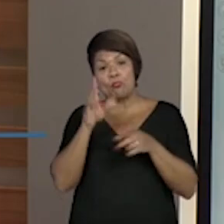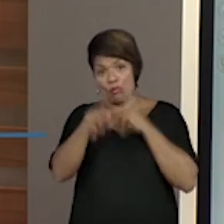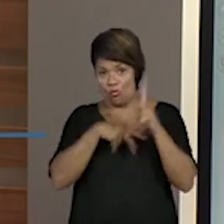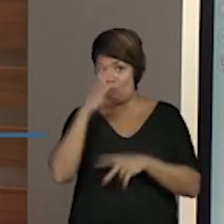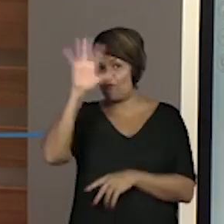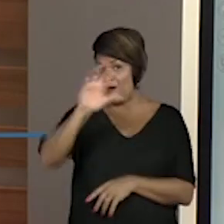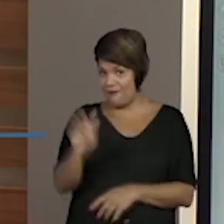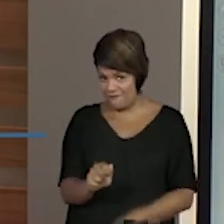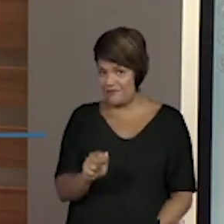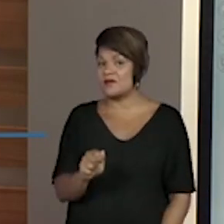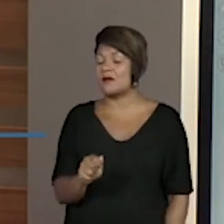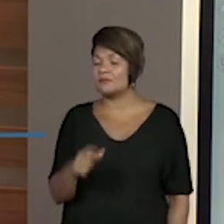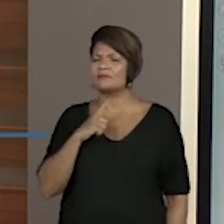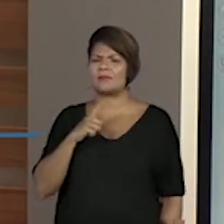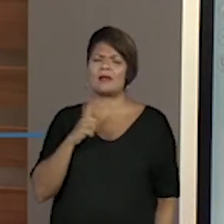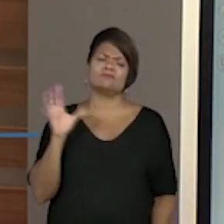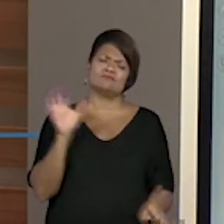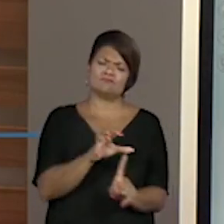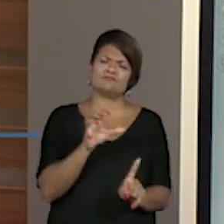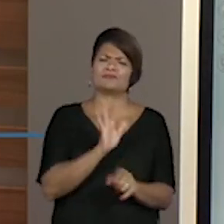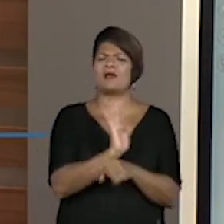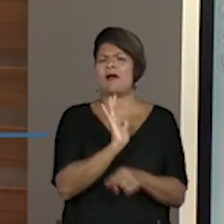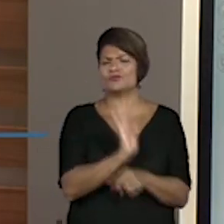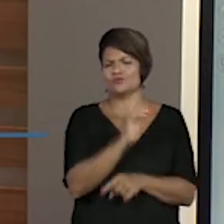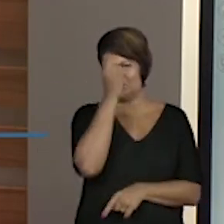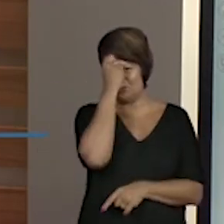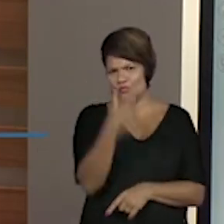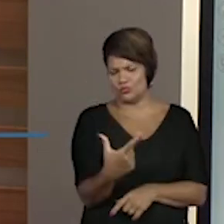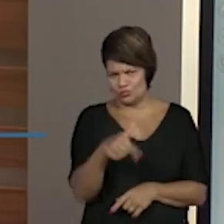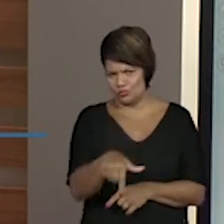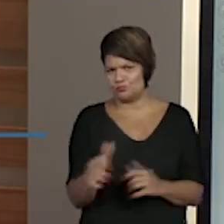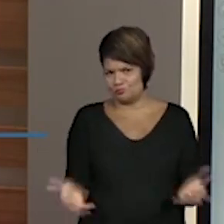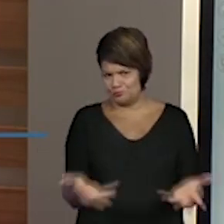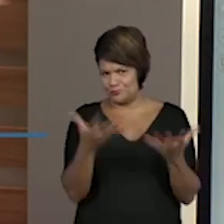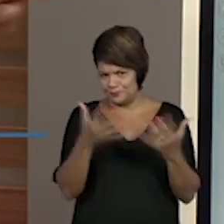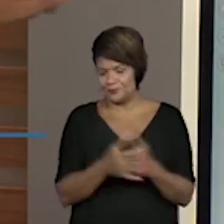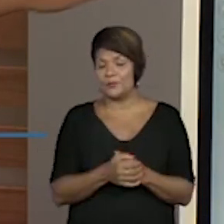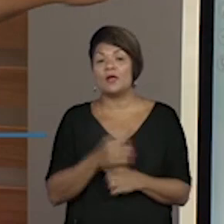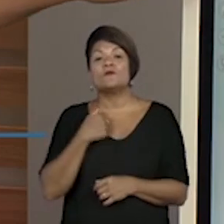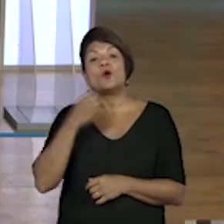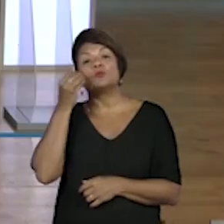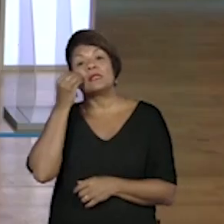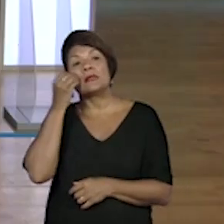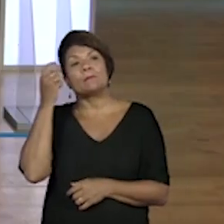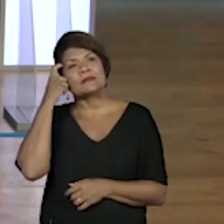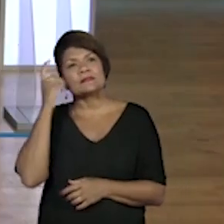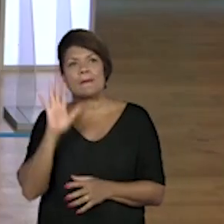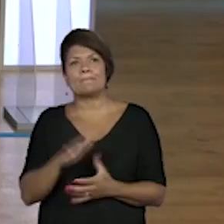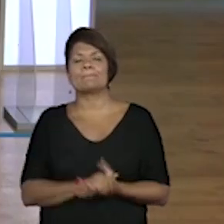várias contribuições na nossa cultura, tá bom? Mas vamos tentar pensar em algumas, Pro? Vamos.